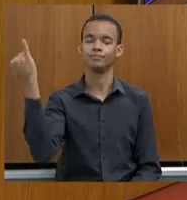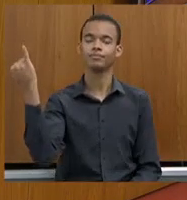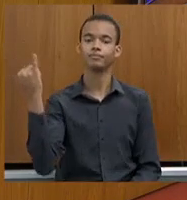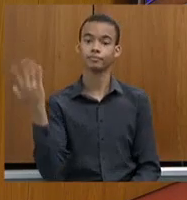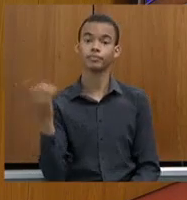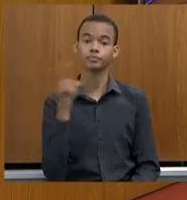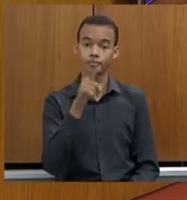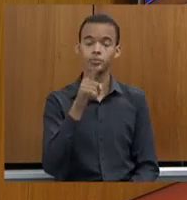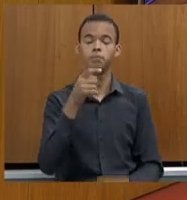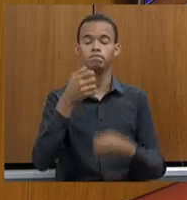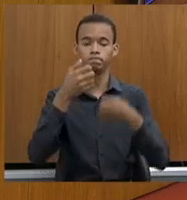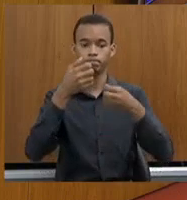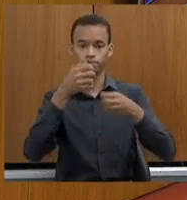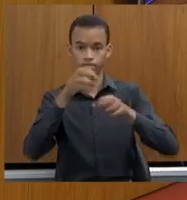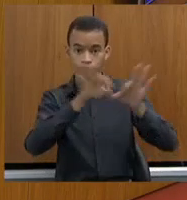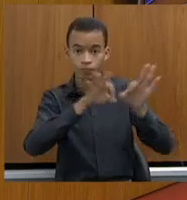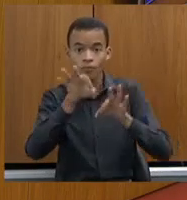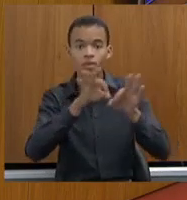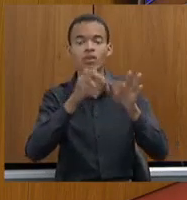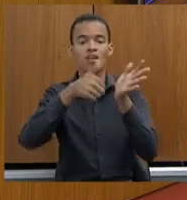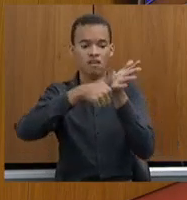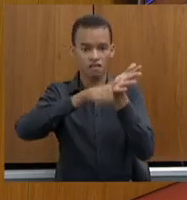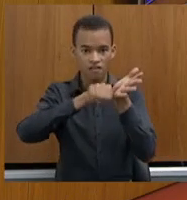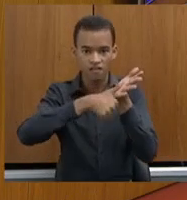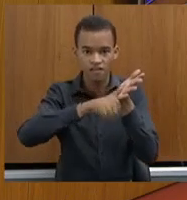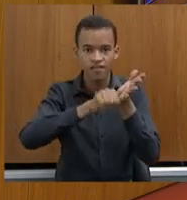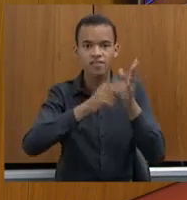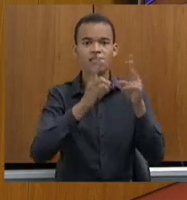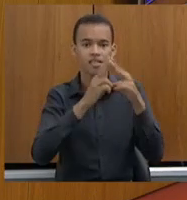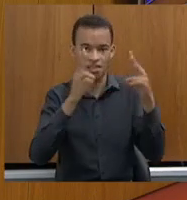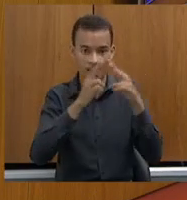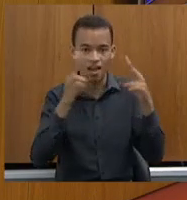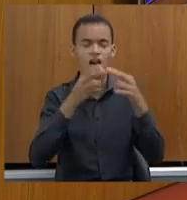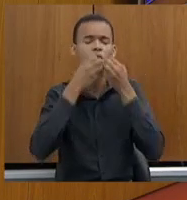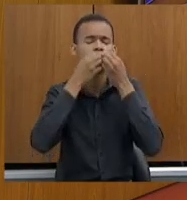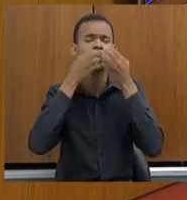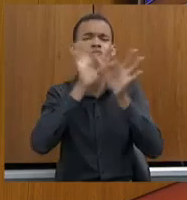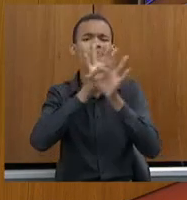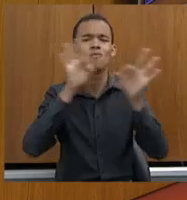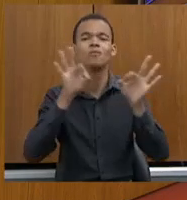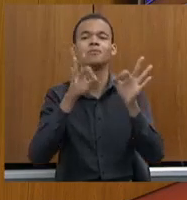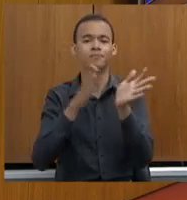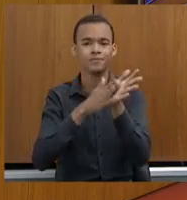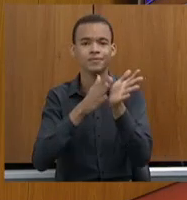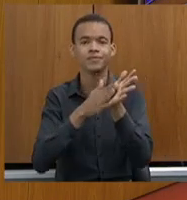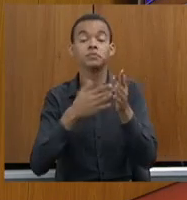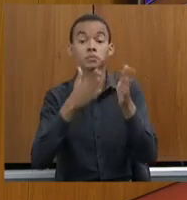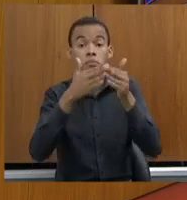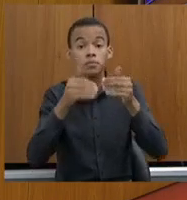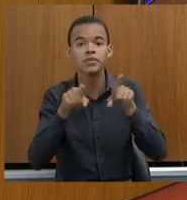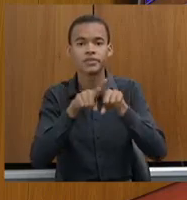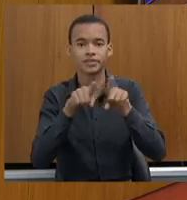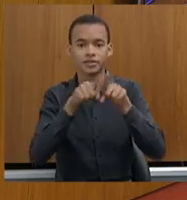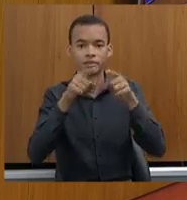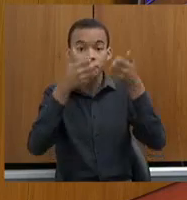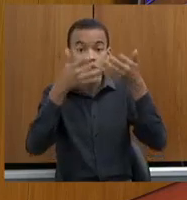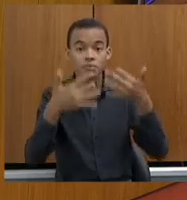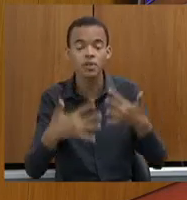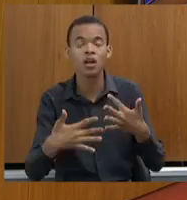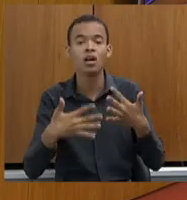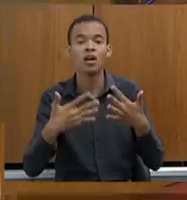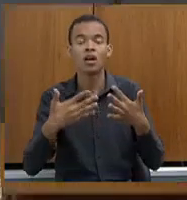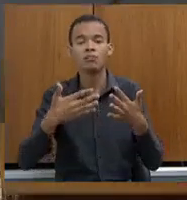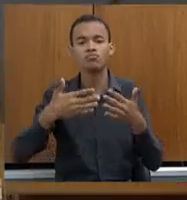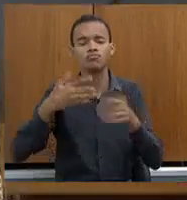essa ação de governo e de gestão para que isso acontecesse, e pedir que o senhor dissesse assim, em quanto tempo